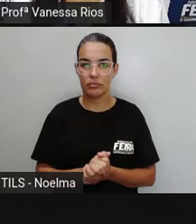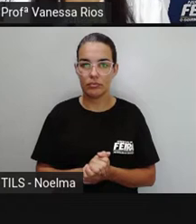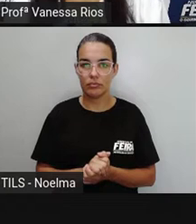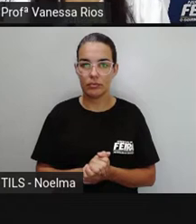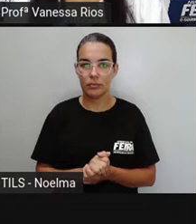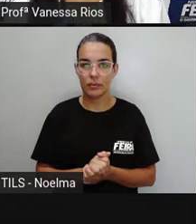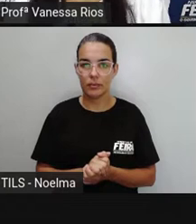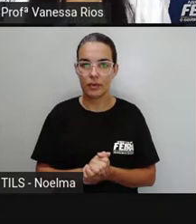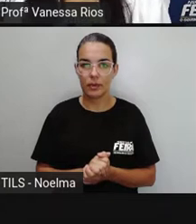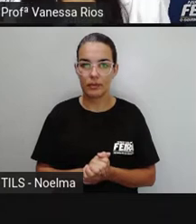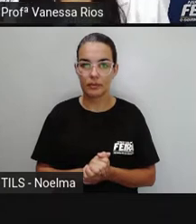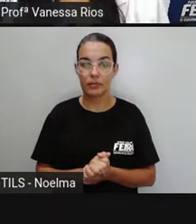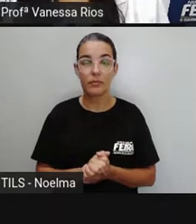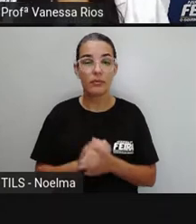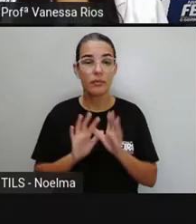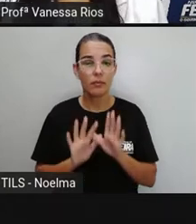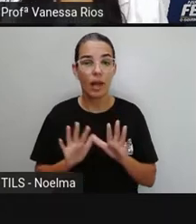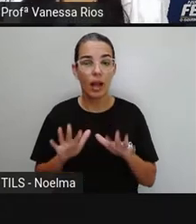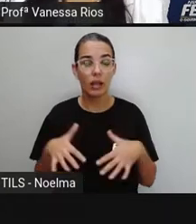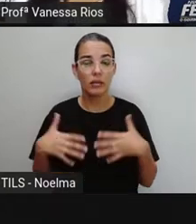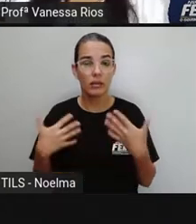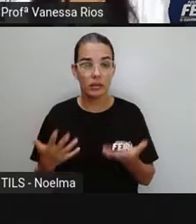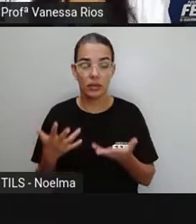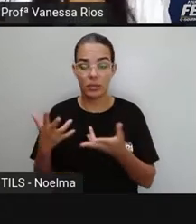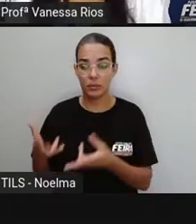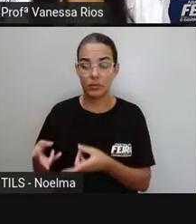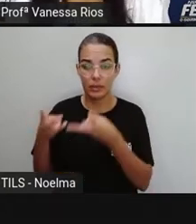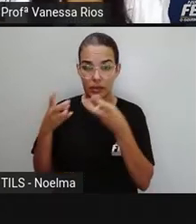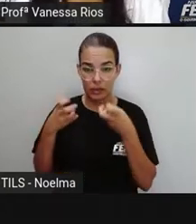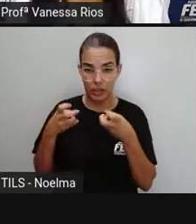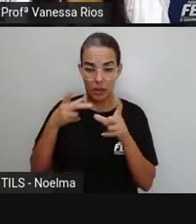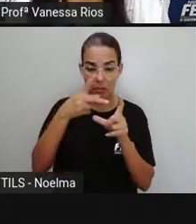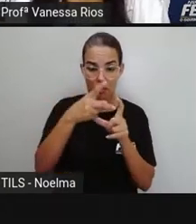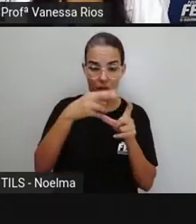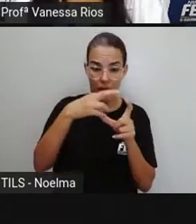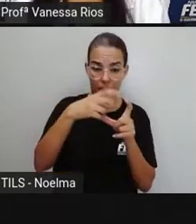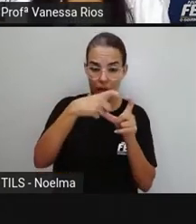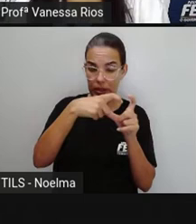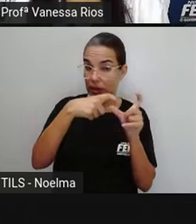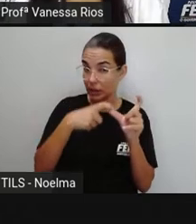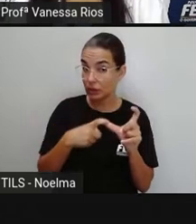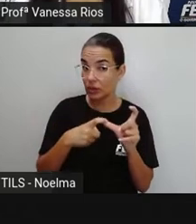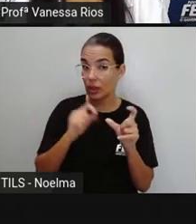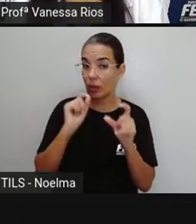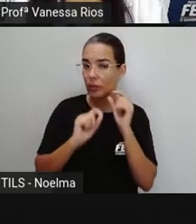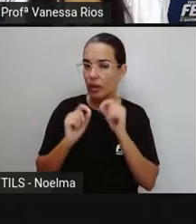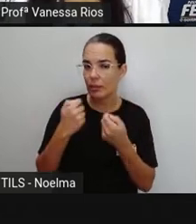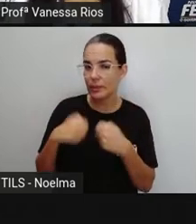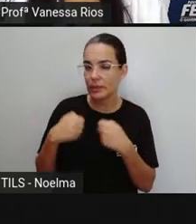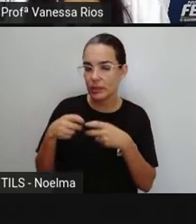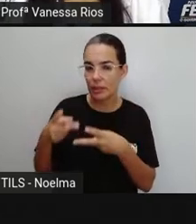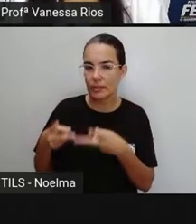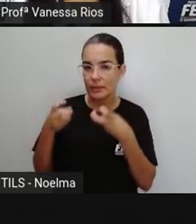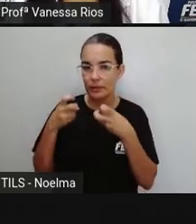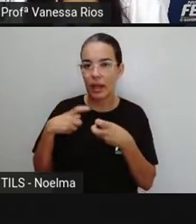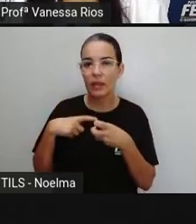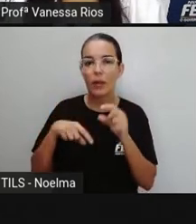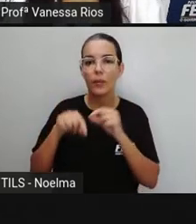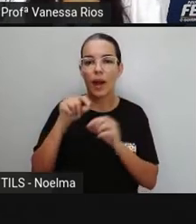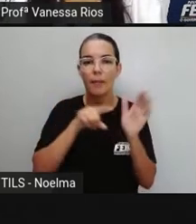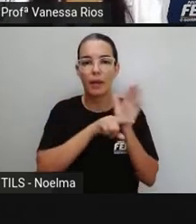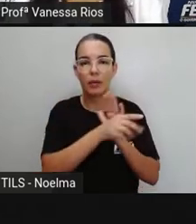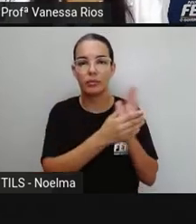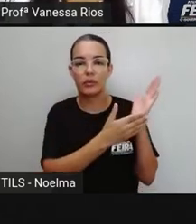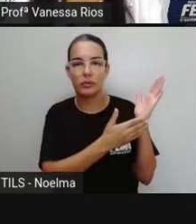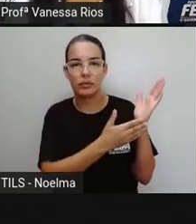E aí, para a gente perceber, né? Essa questão das palavras pró-paroxítonas, a pró tem aí essa pergunta